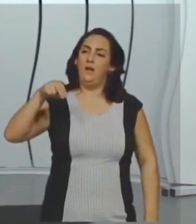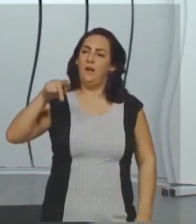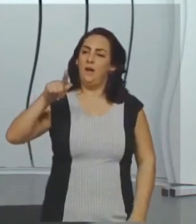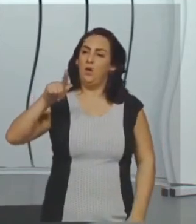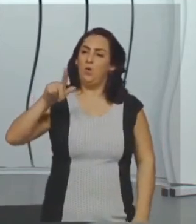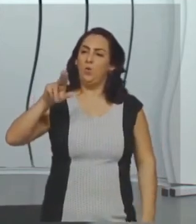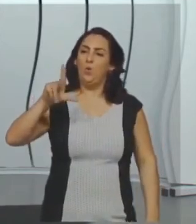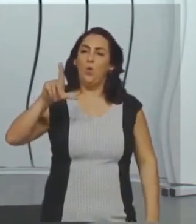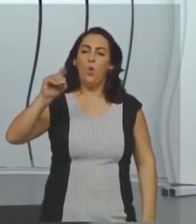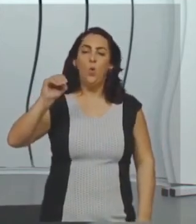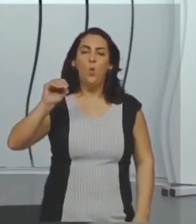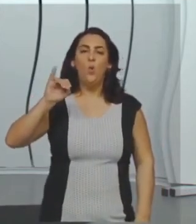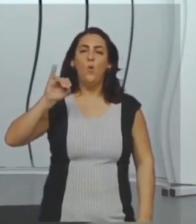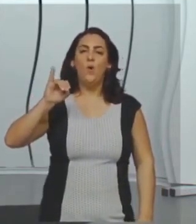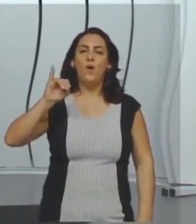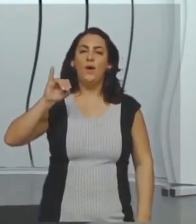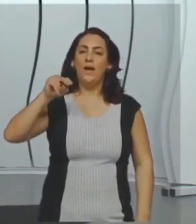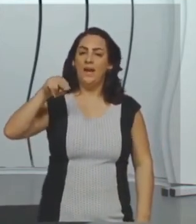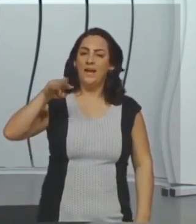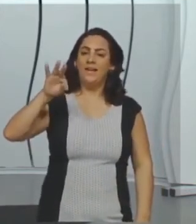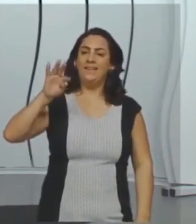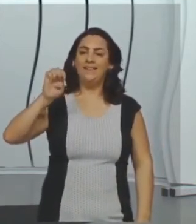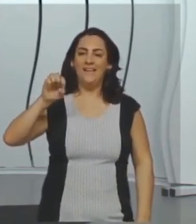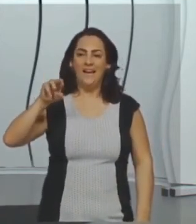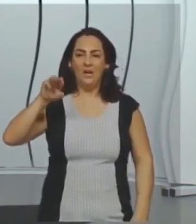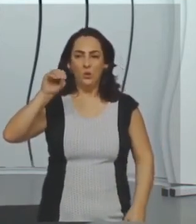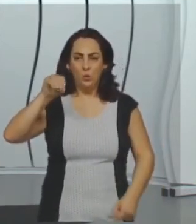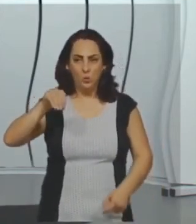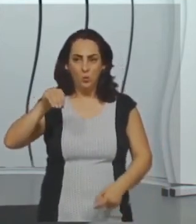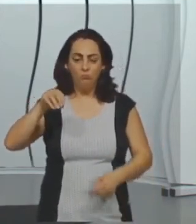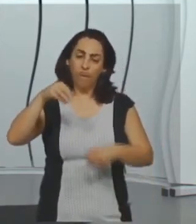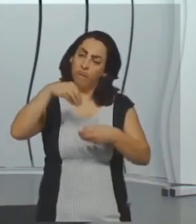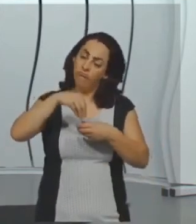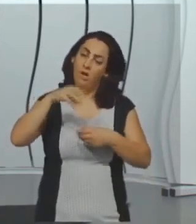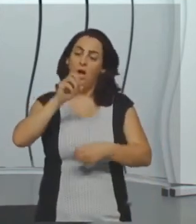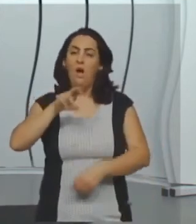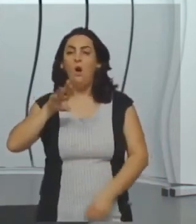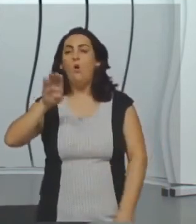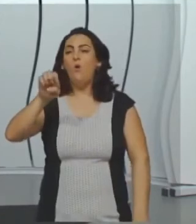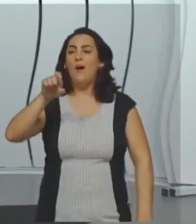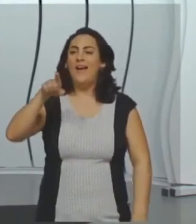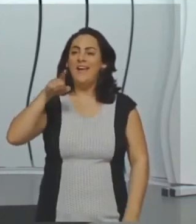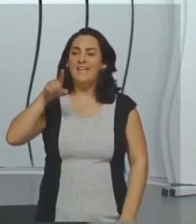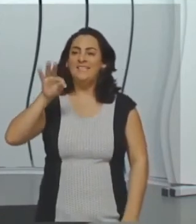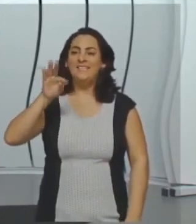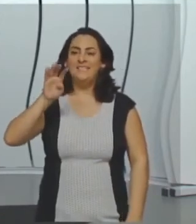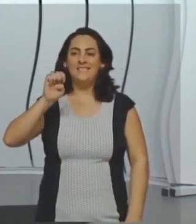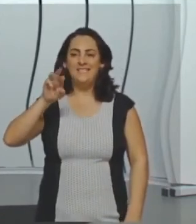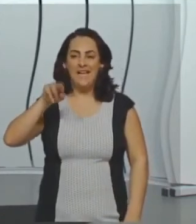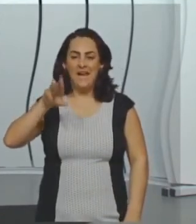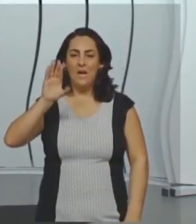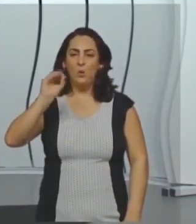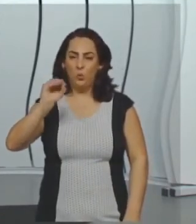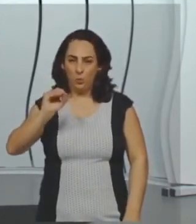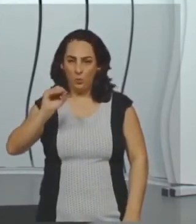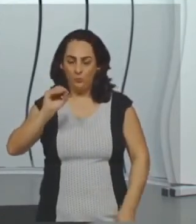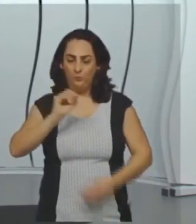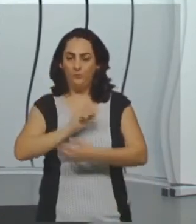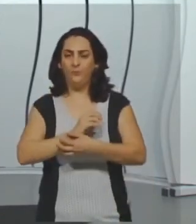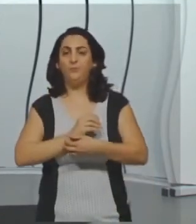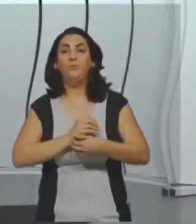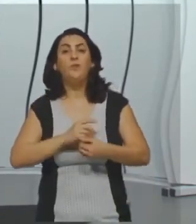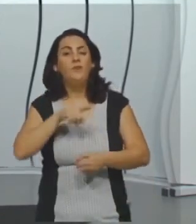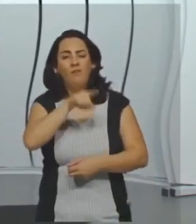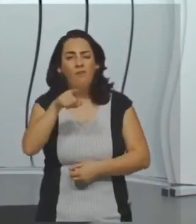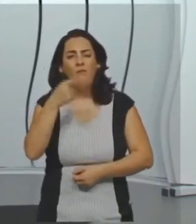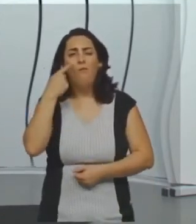Ângulos internos, né? Ângulos internos e ângulos externos. A gente vai ver muito isso,